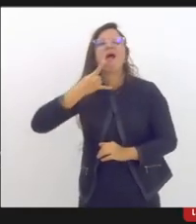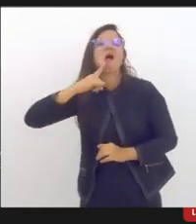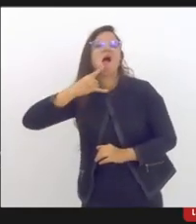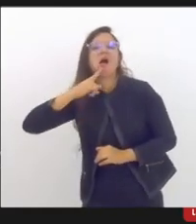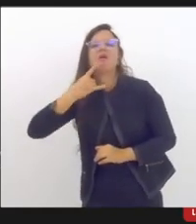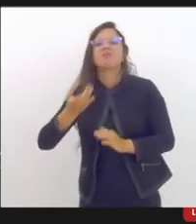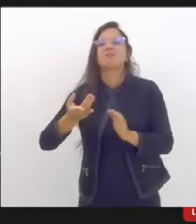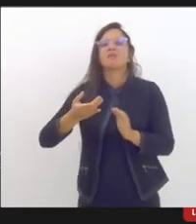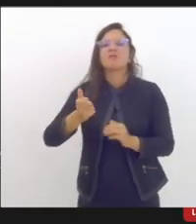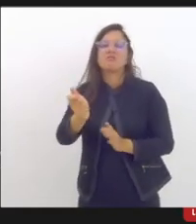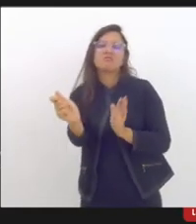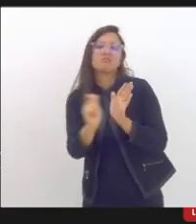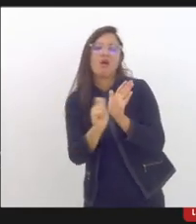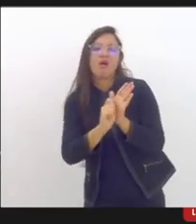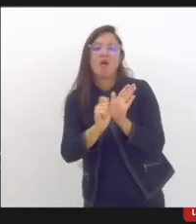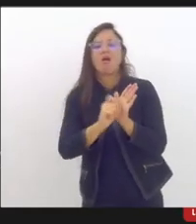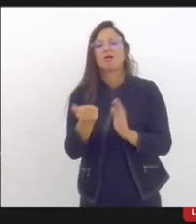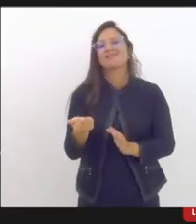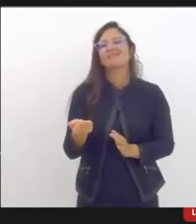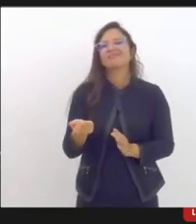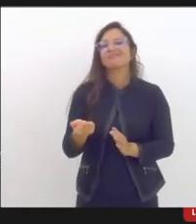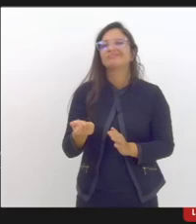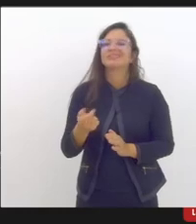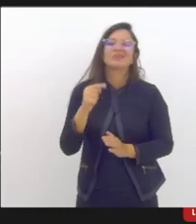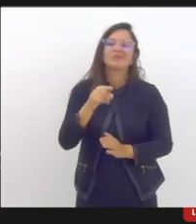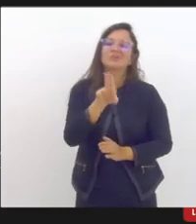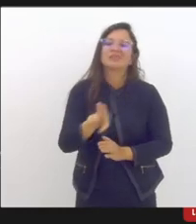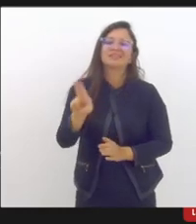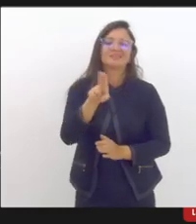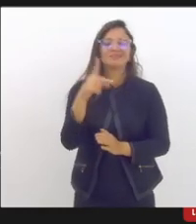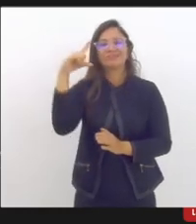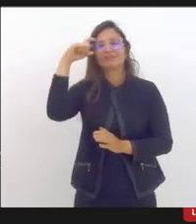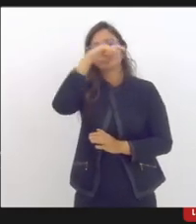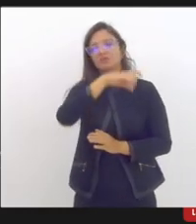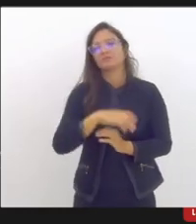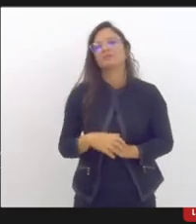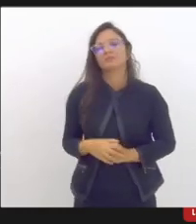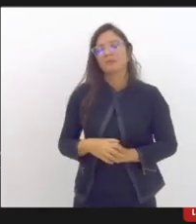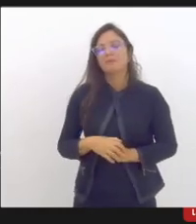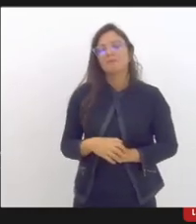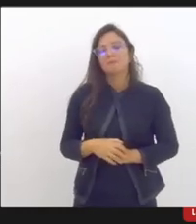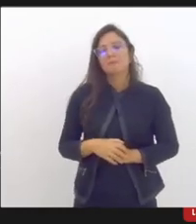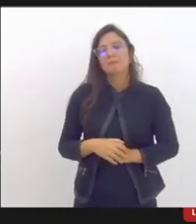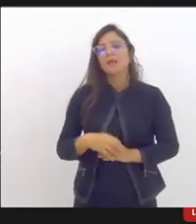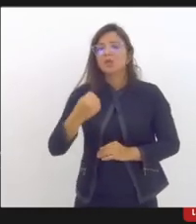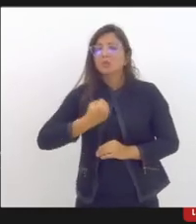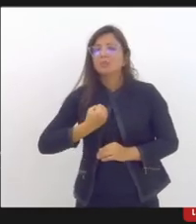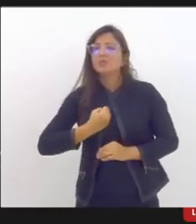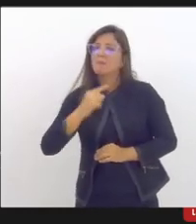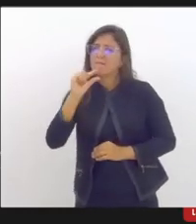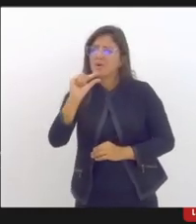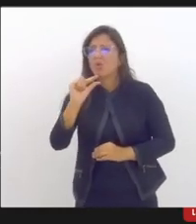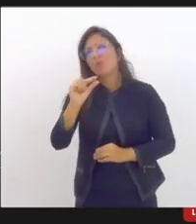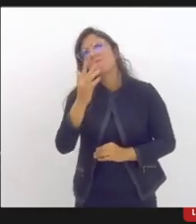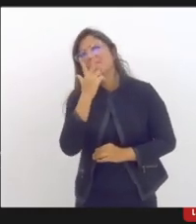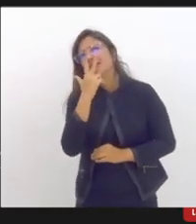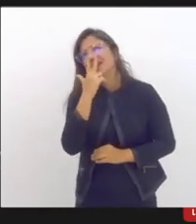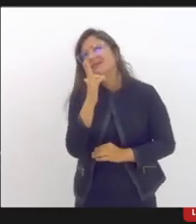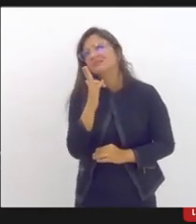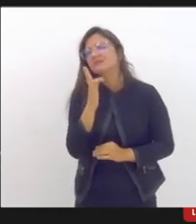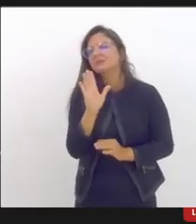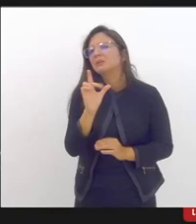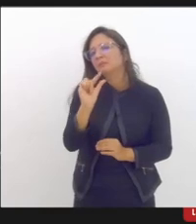drogas. A gente sabe que esse número ainda é um número bastante pequeno, mas é